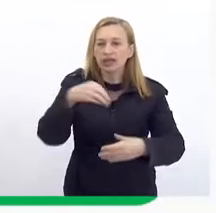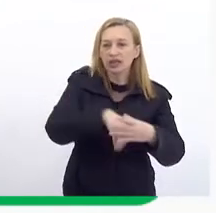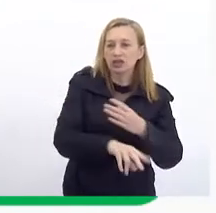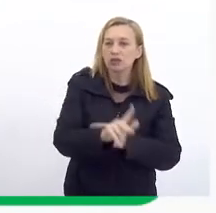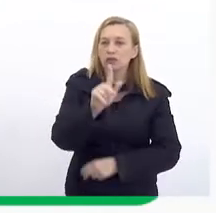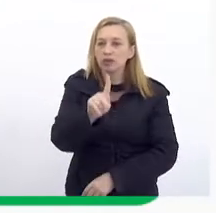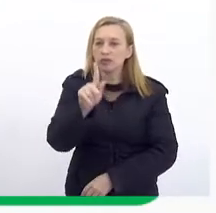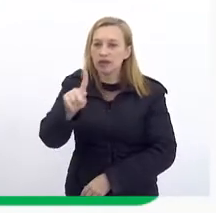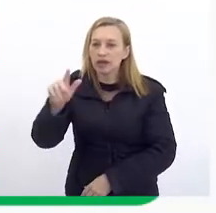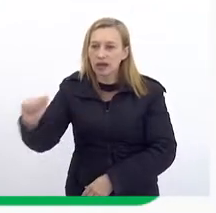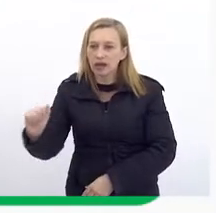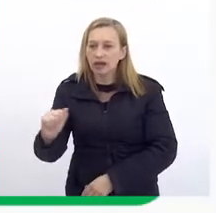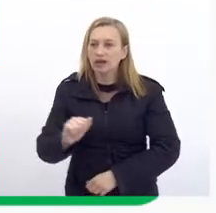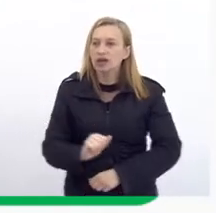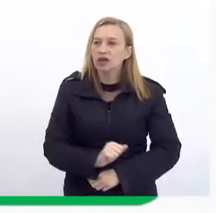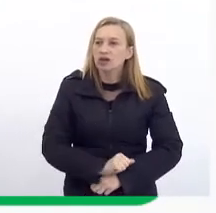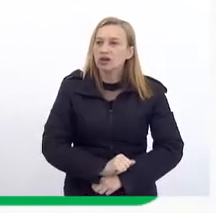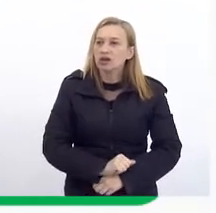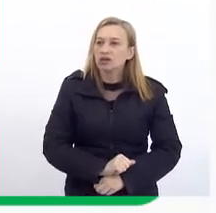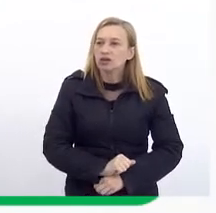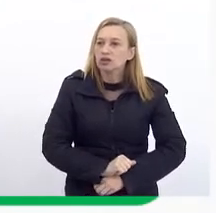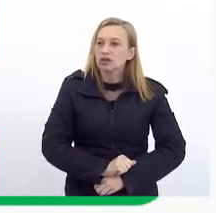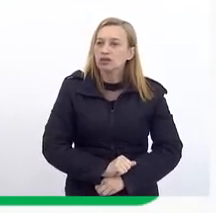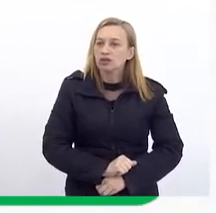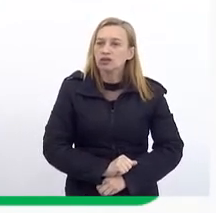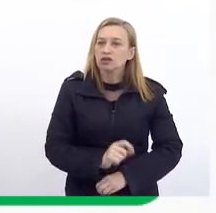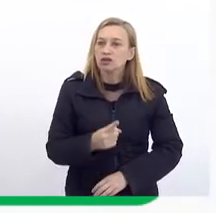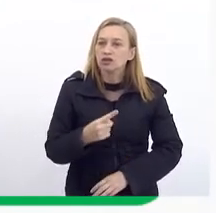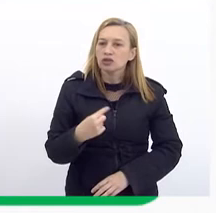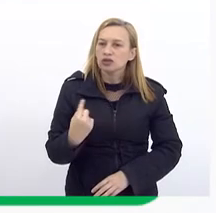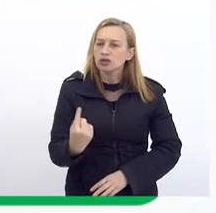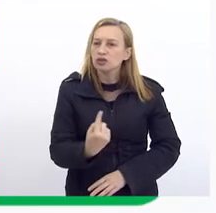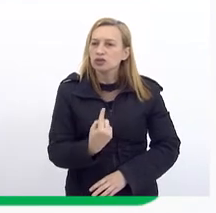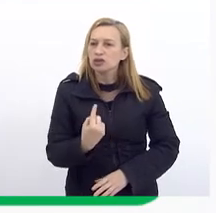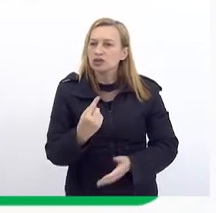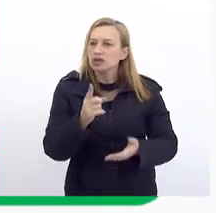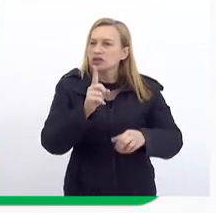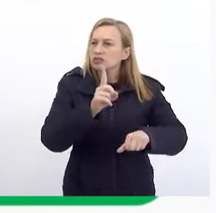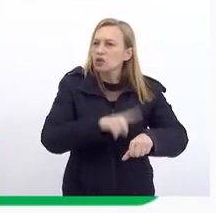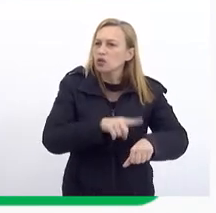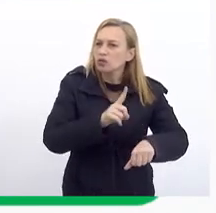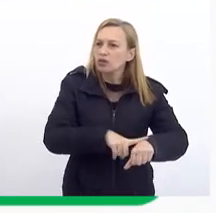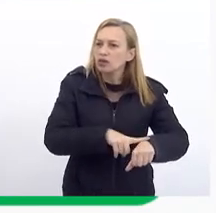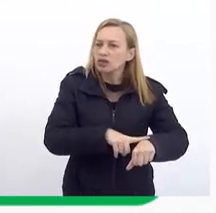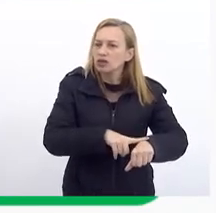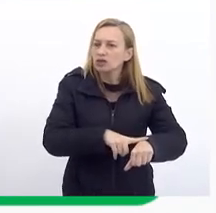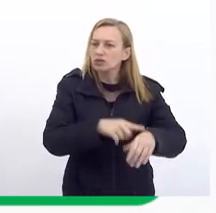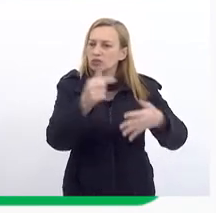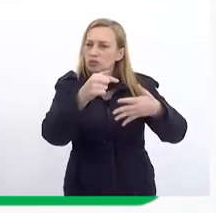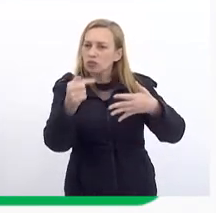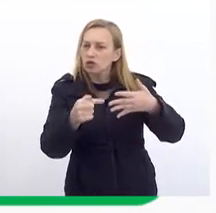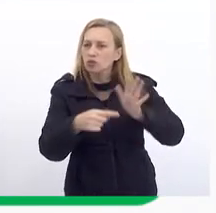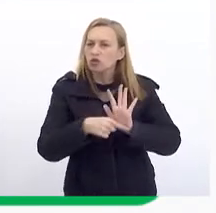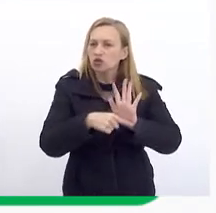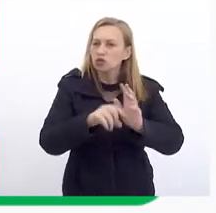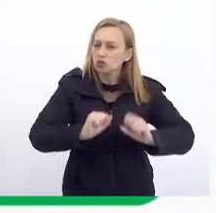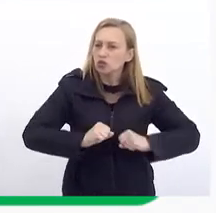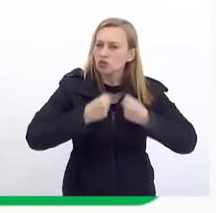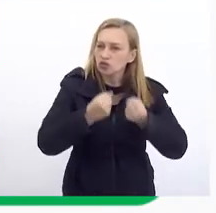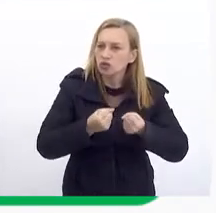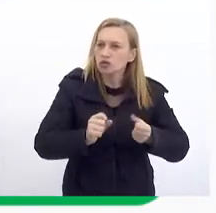verdade O que nós nos faltamos Nesse momento E tem sido um esforço do Executivo